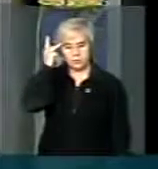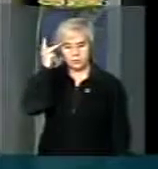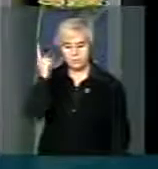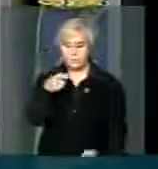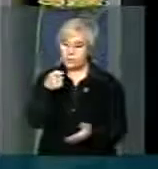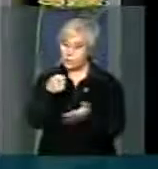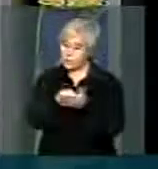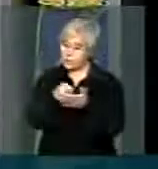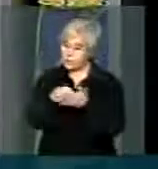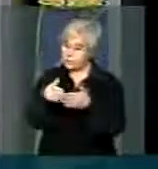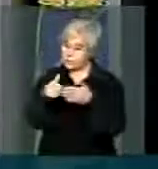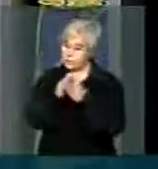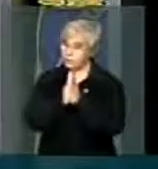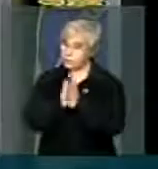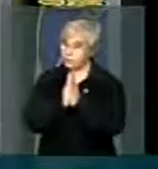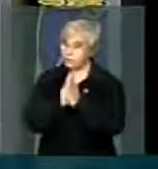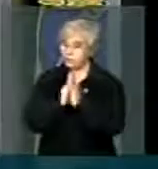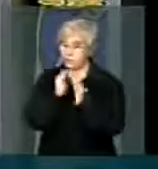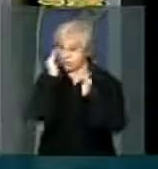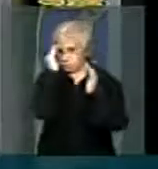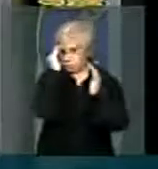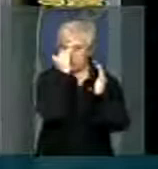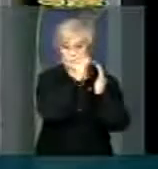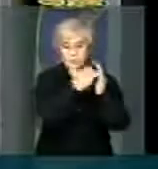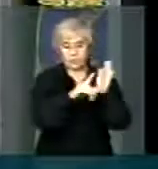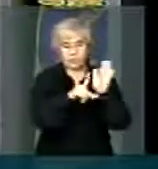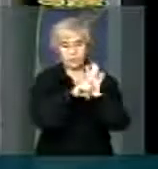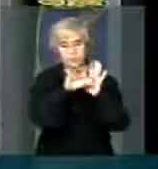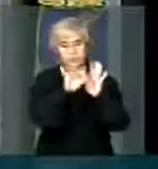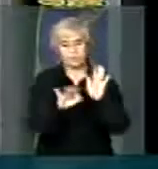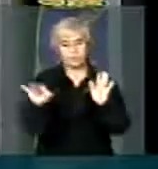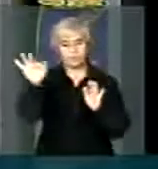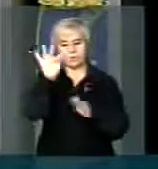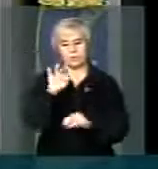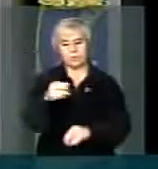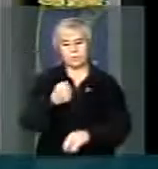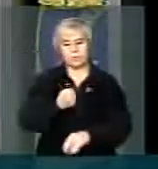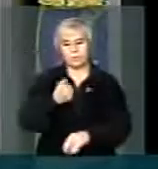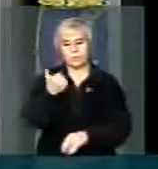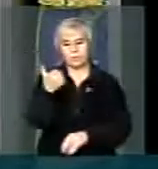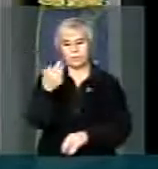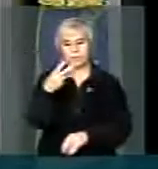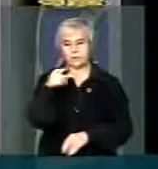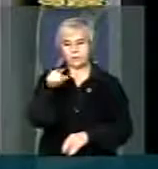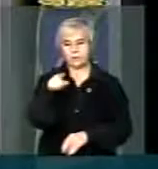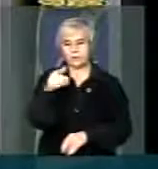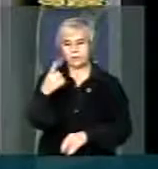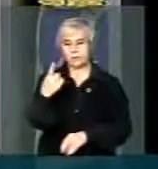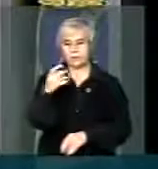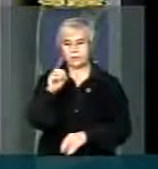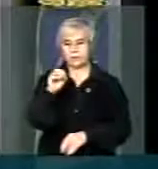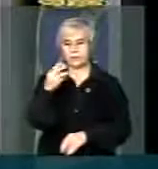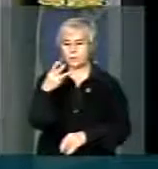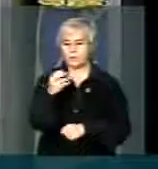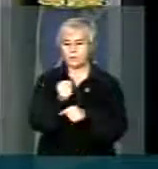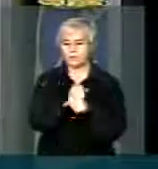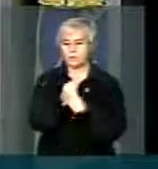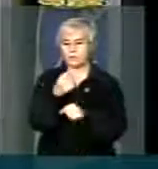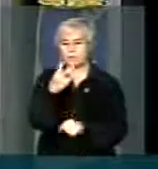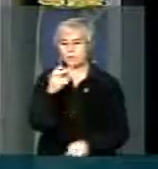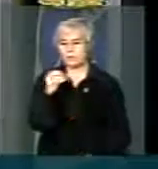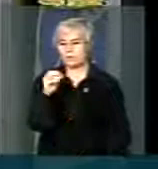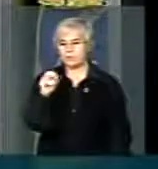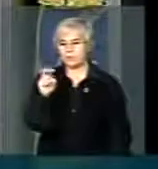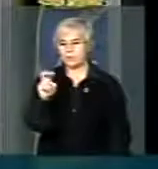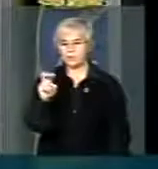exigindo o cumprimento da nossa Lei Federal 13.103, de 2005, o